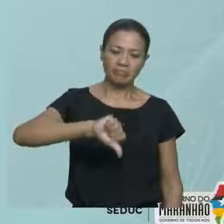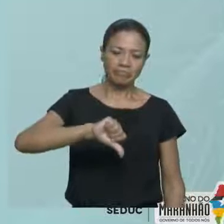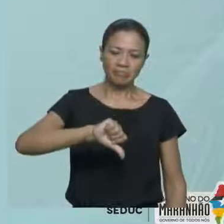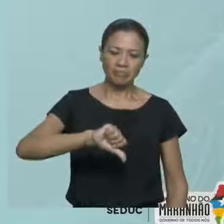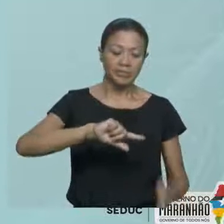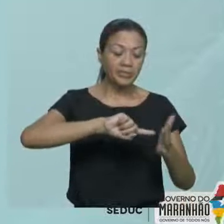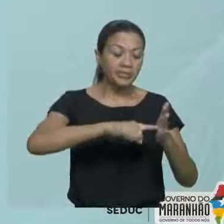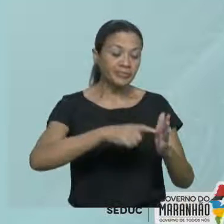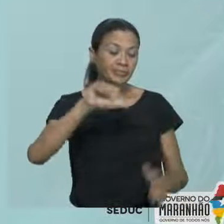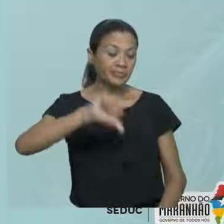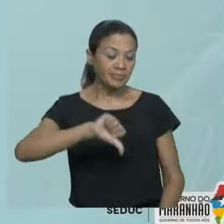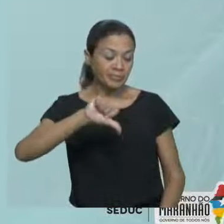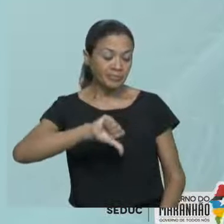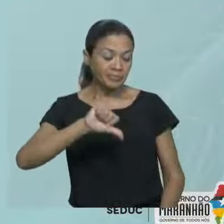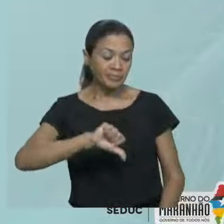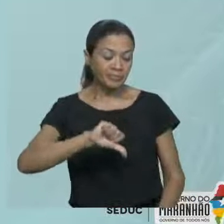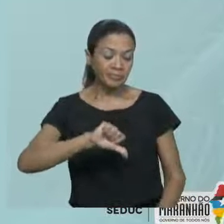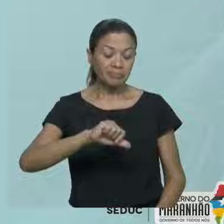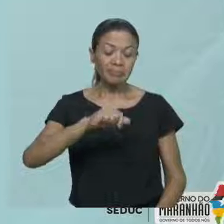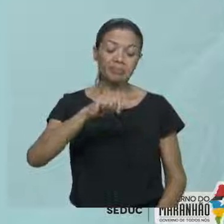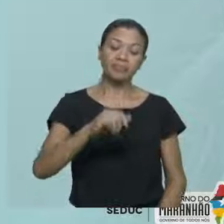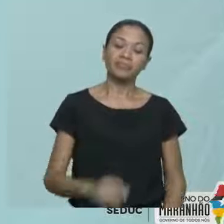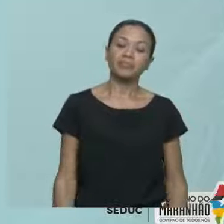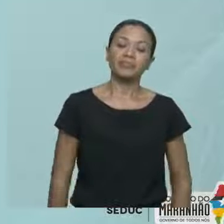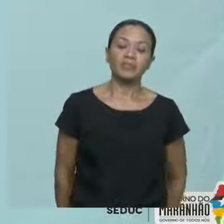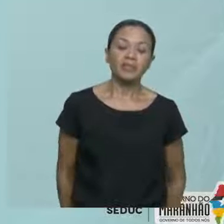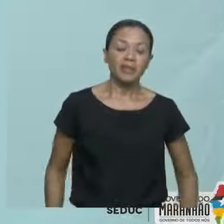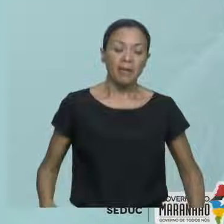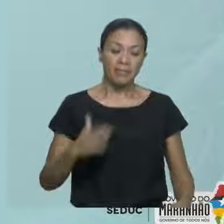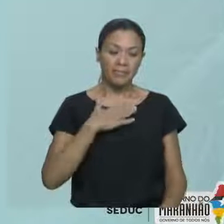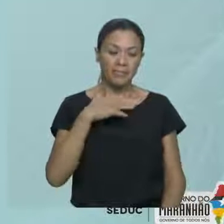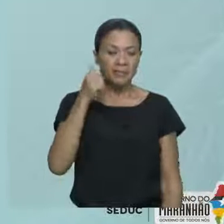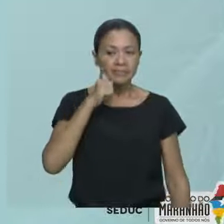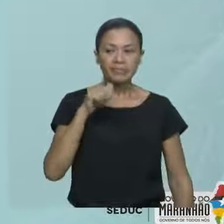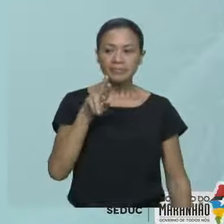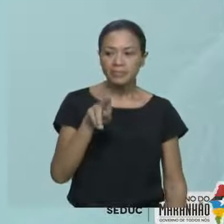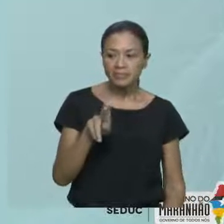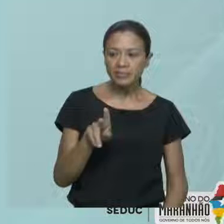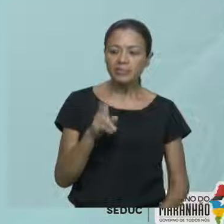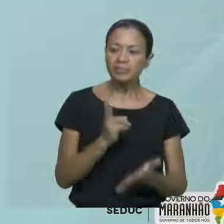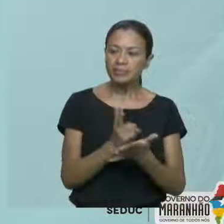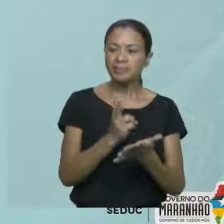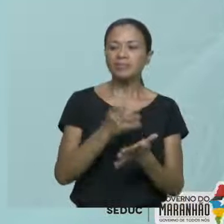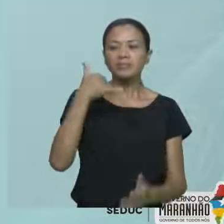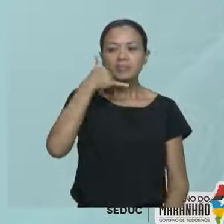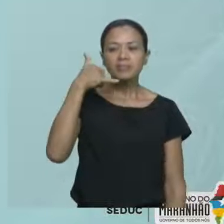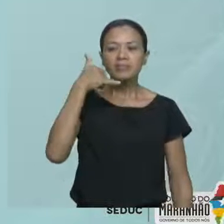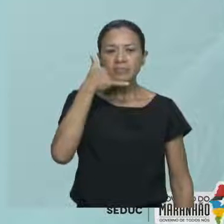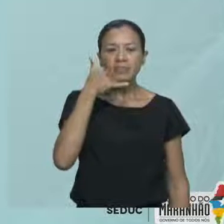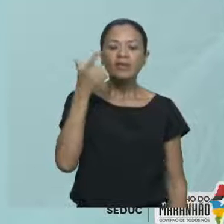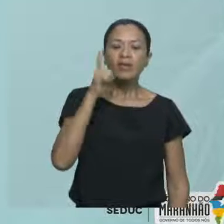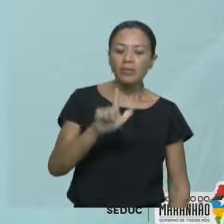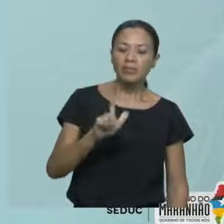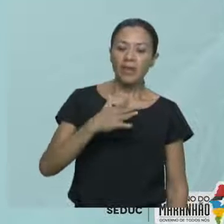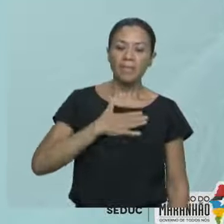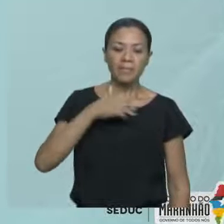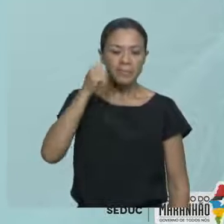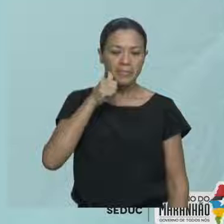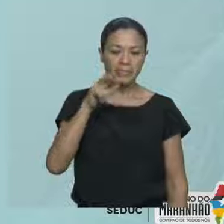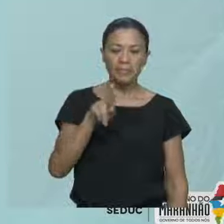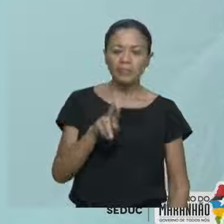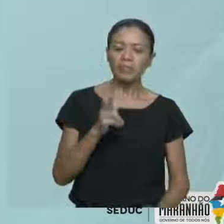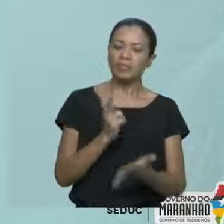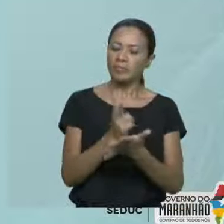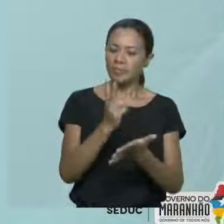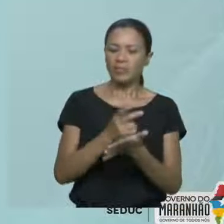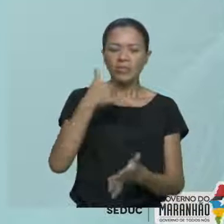Cruddy, dirty. São sujas, são baixas. My sister always on the phone. Let's repeat. My sister always